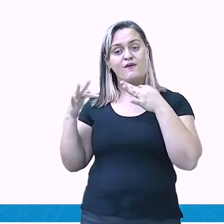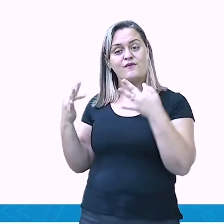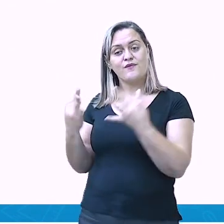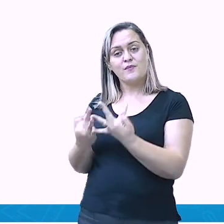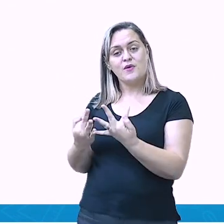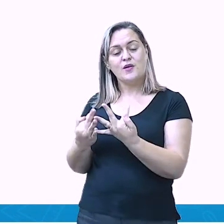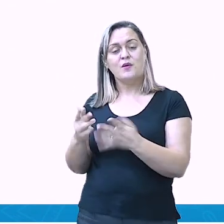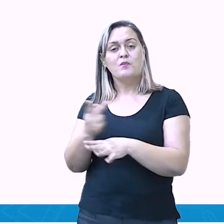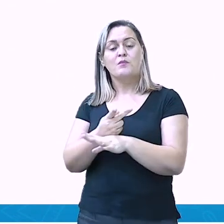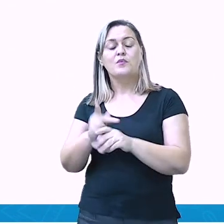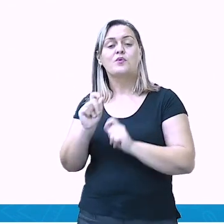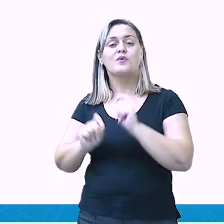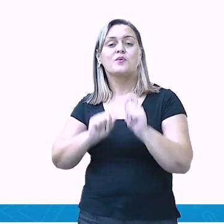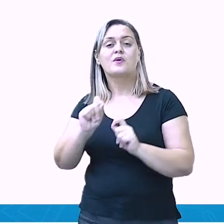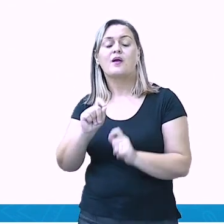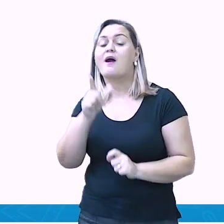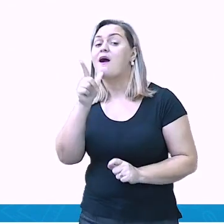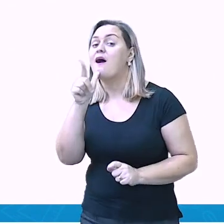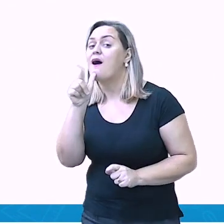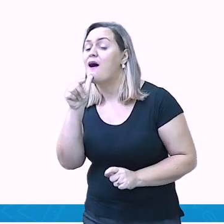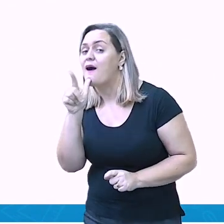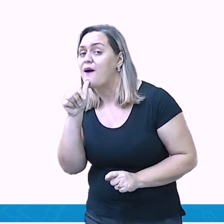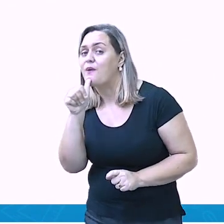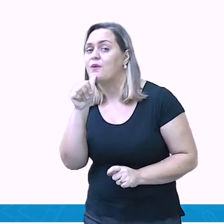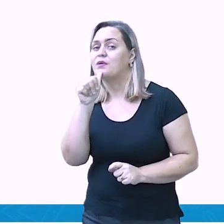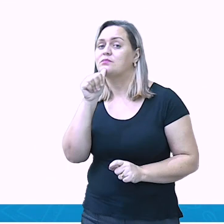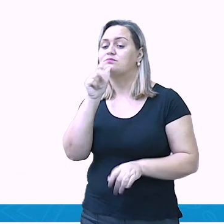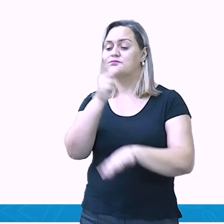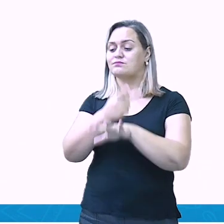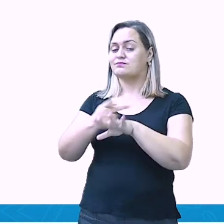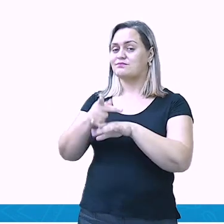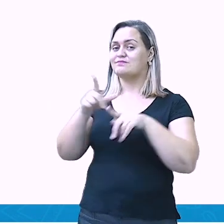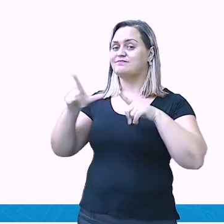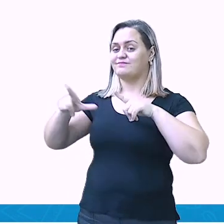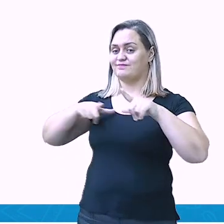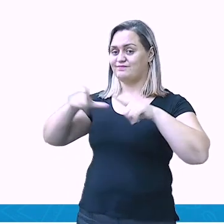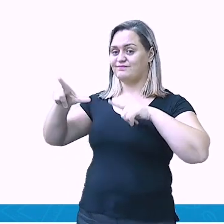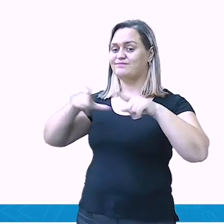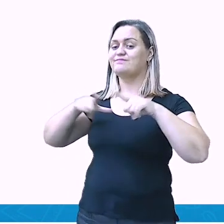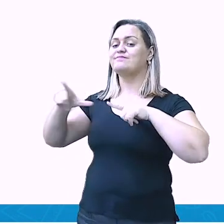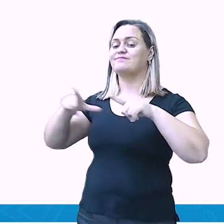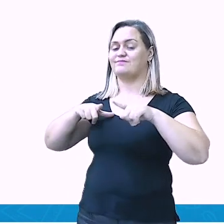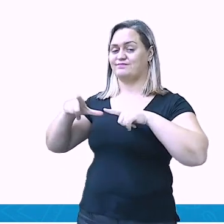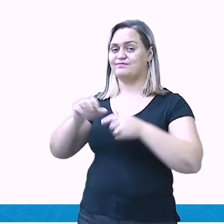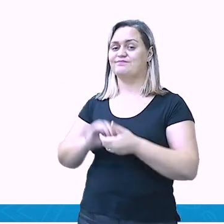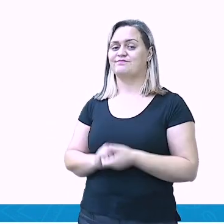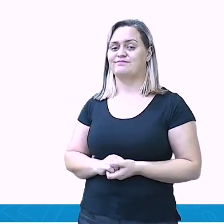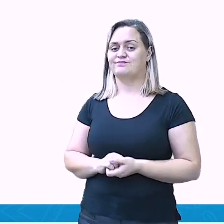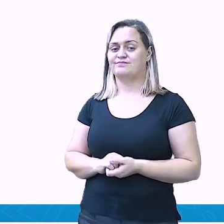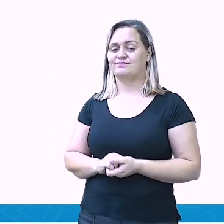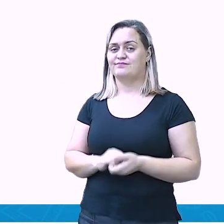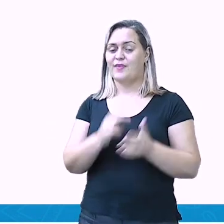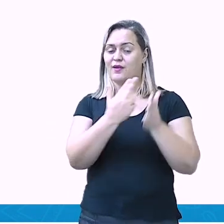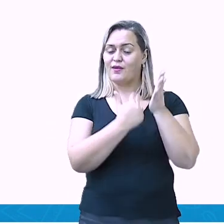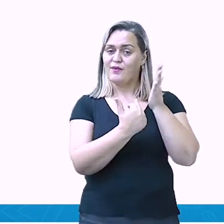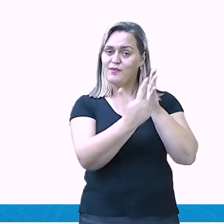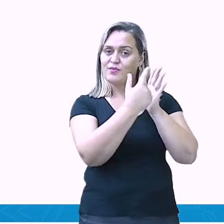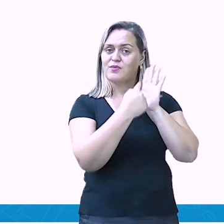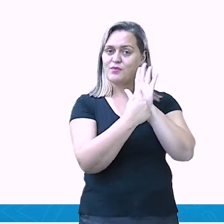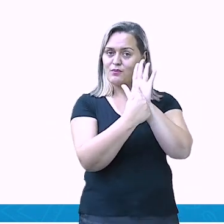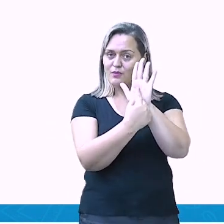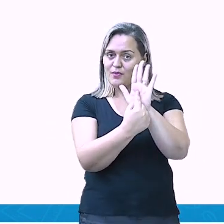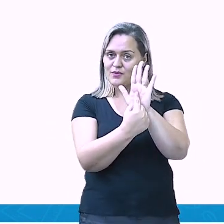de água e em busca de trabalho. Então, ela retrata esse êxodo rural.